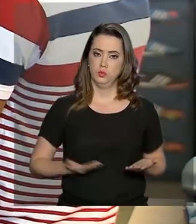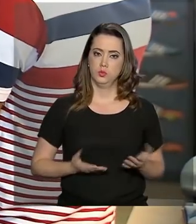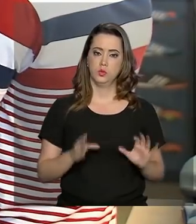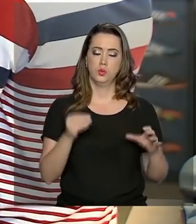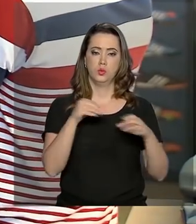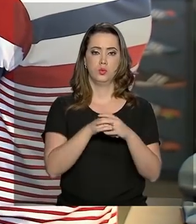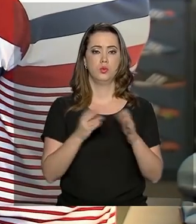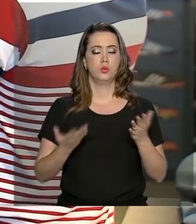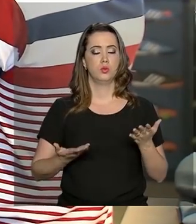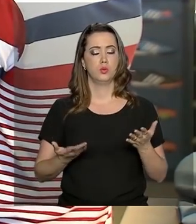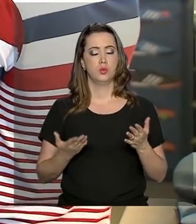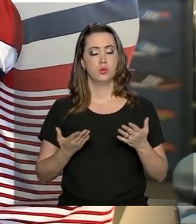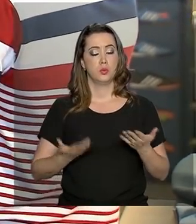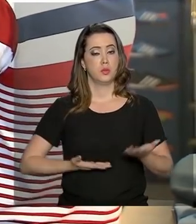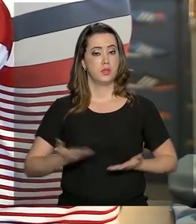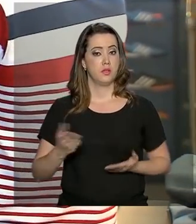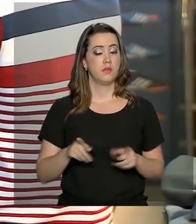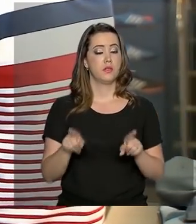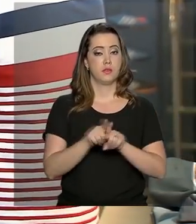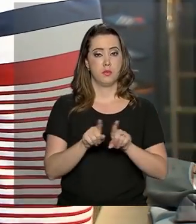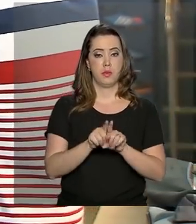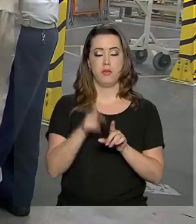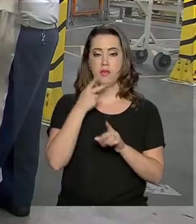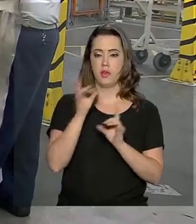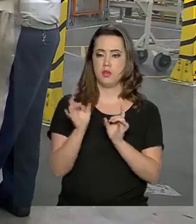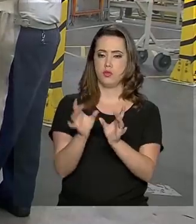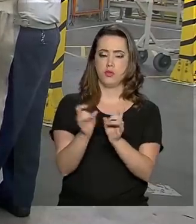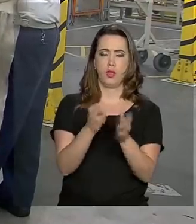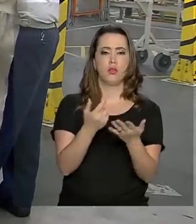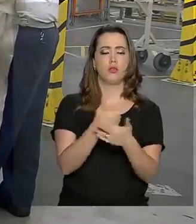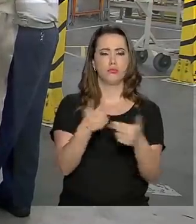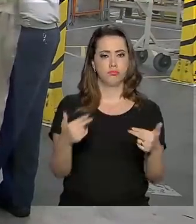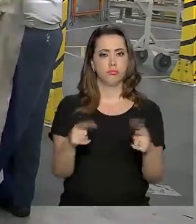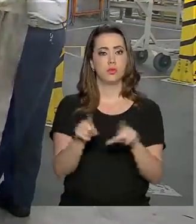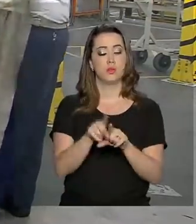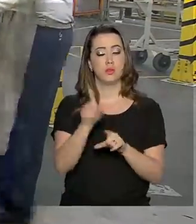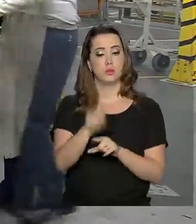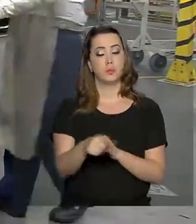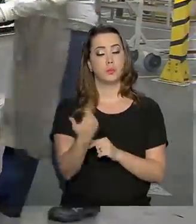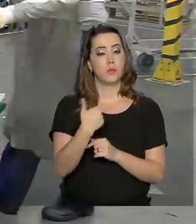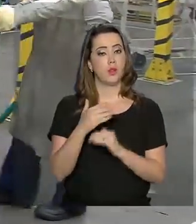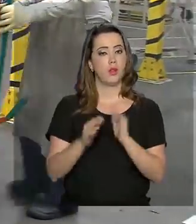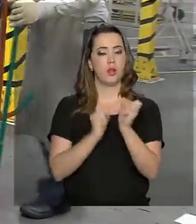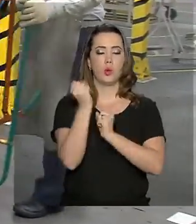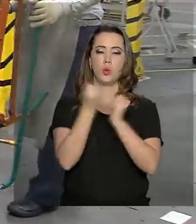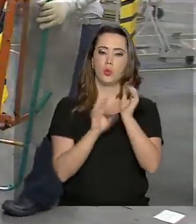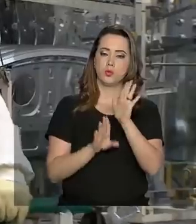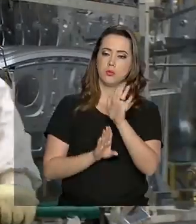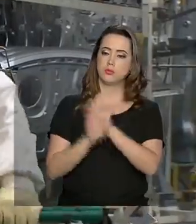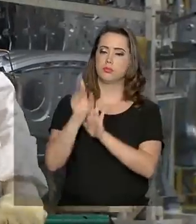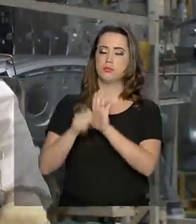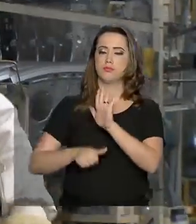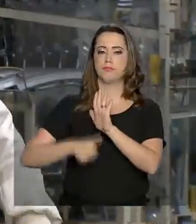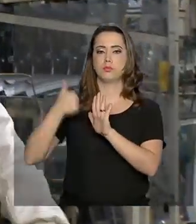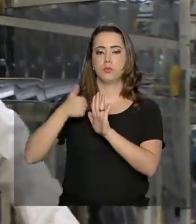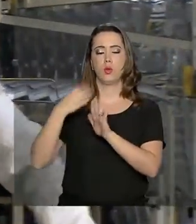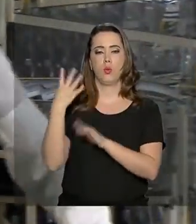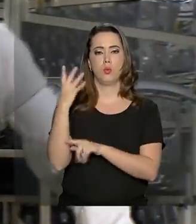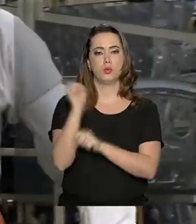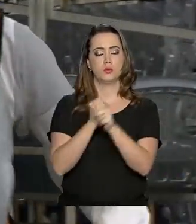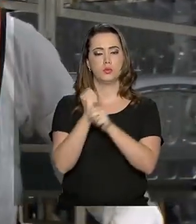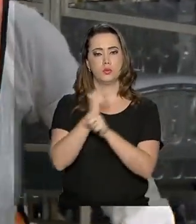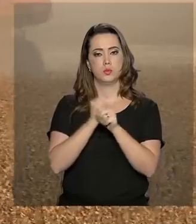que inclui o comércio, subiu 1,3%. A indústria teve a primeira alta depois de quatro anos de queda, e fechou com 0